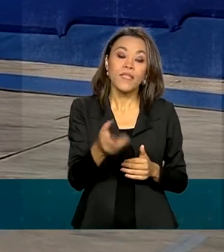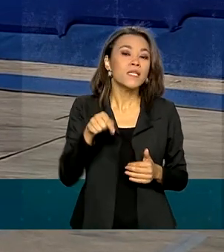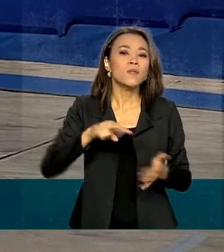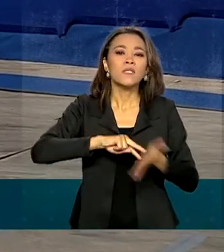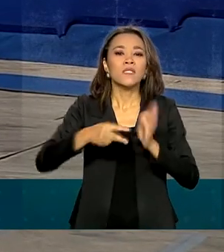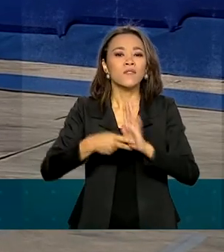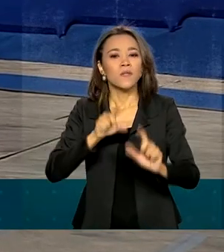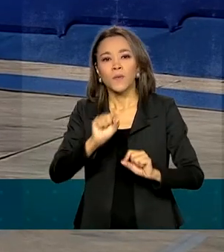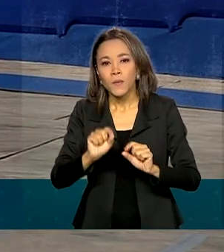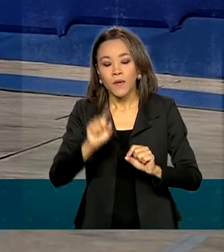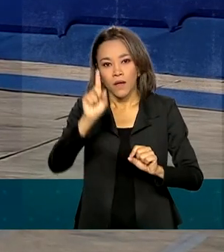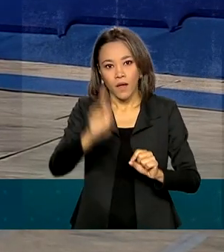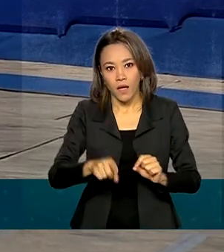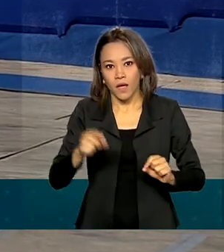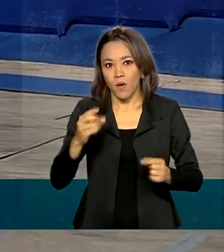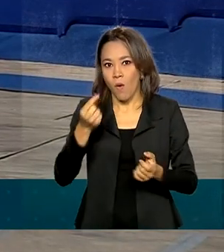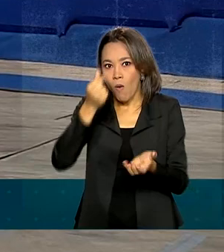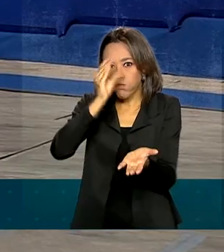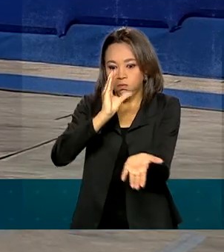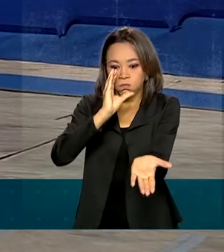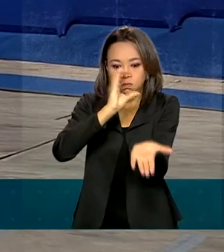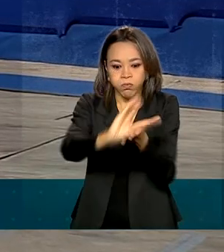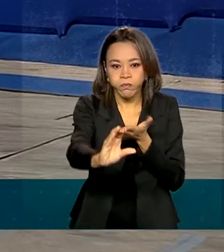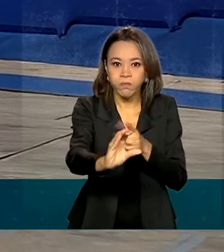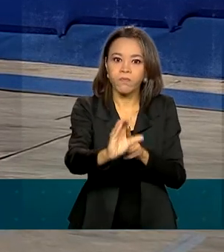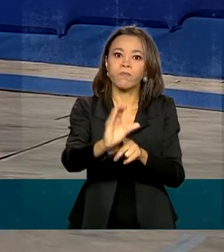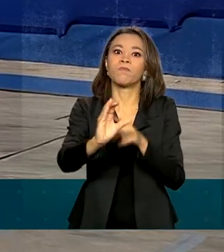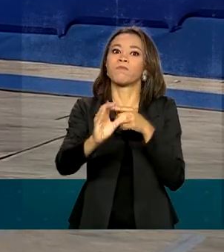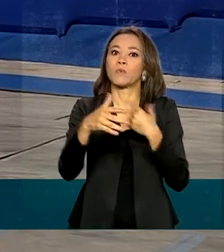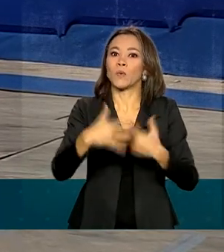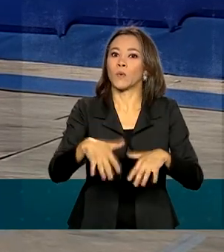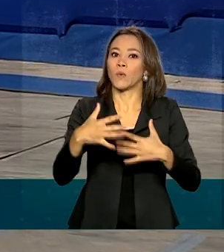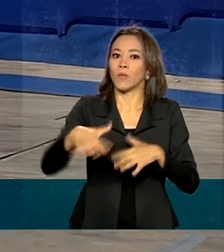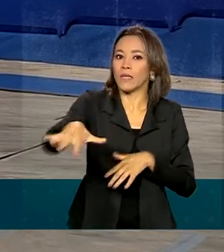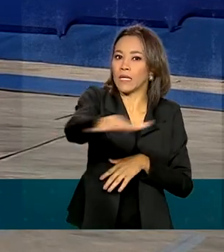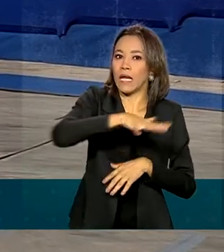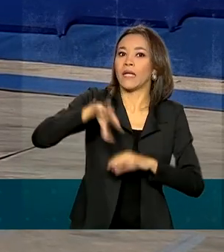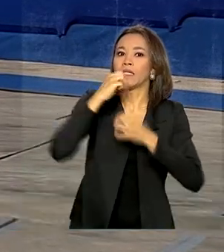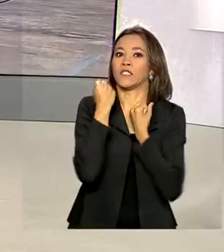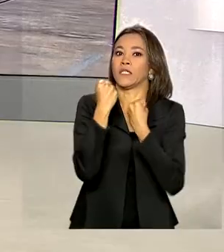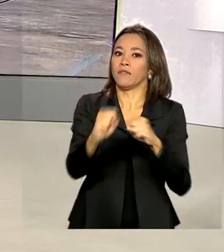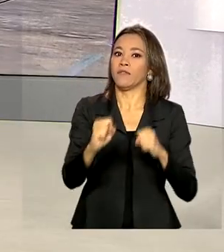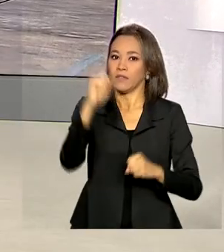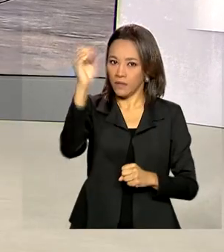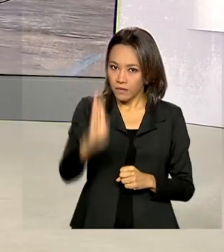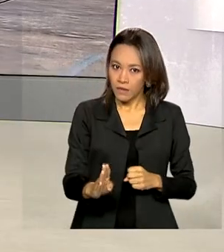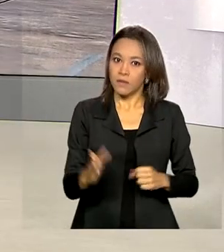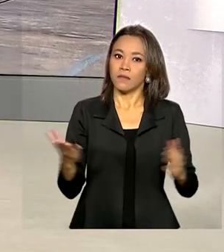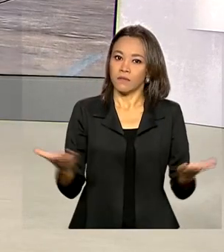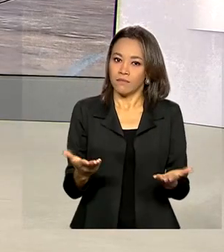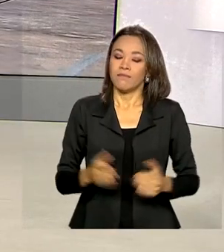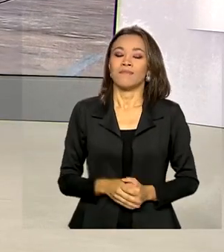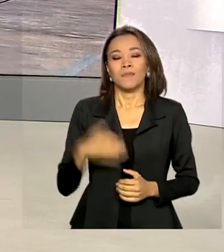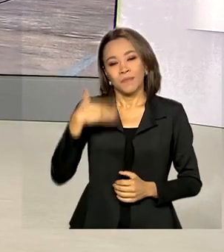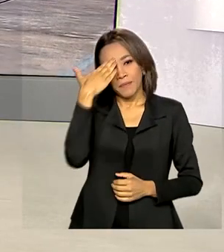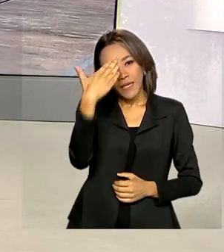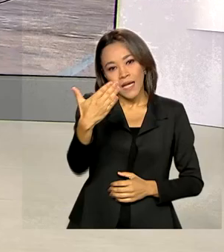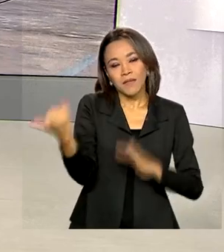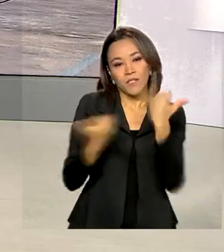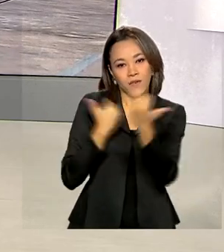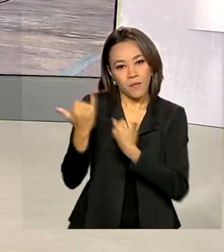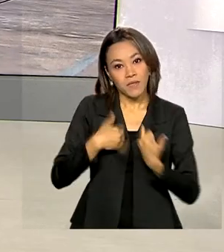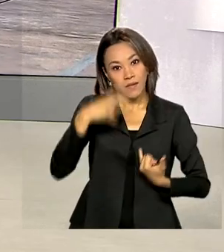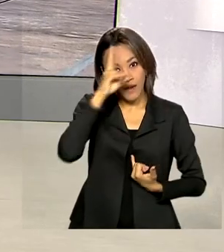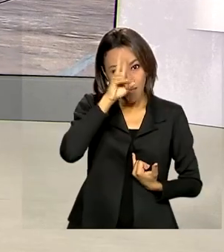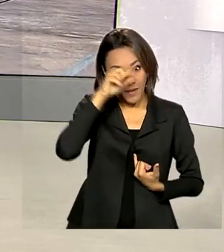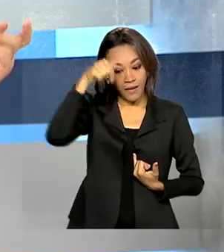representa o maior investimento em defesa do Brasil hoje. Eu volto com você. Tá certo, Cláudia. Obrigada pelas suas informações. Lembrando